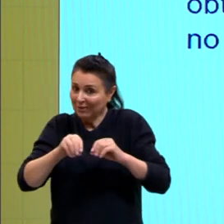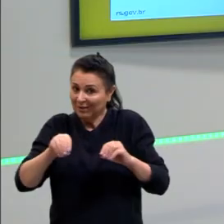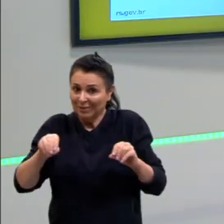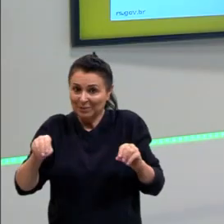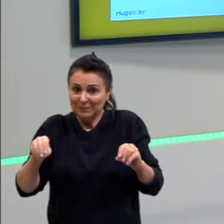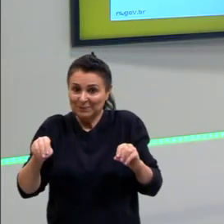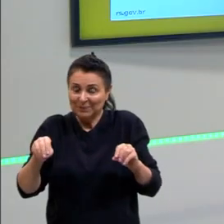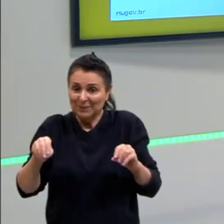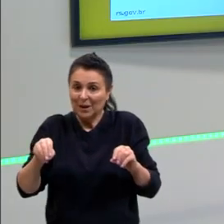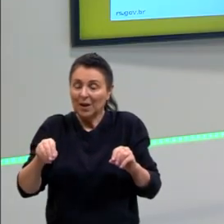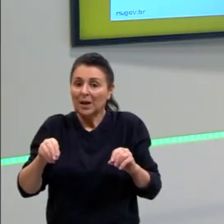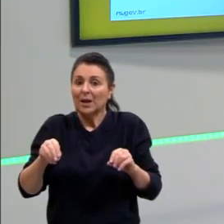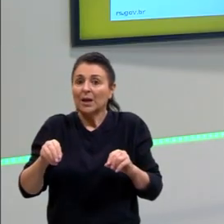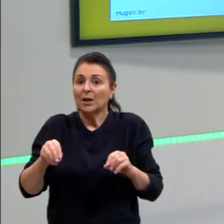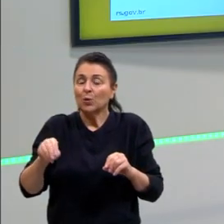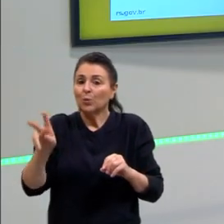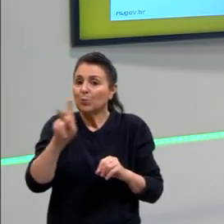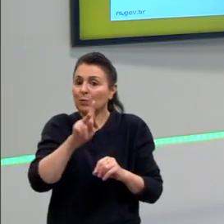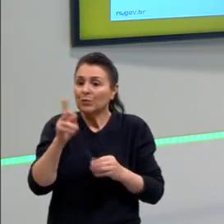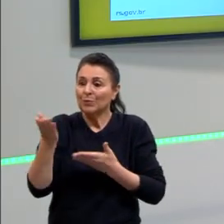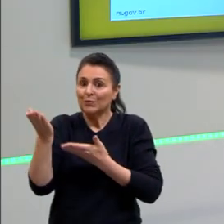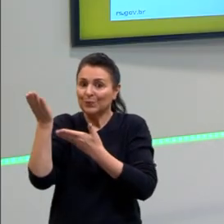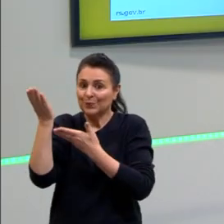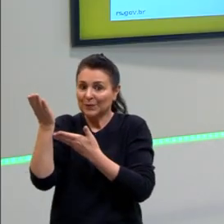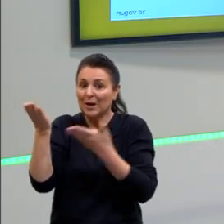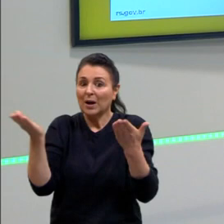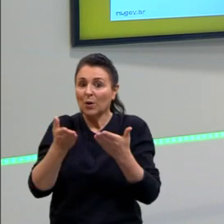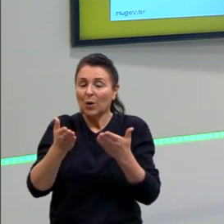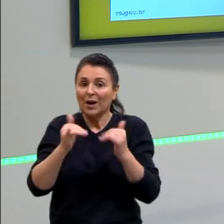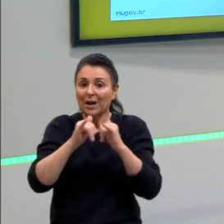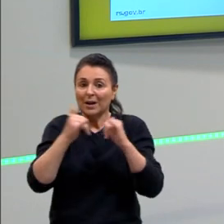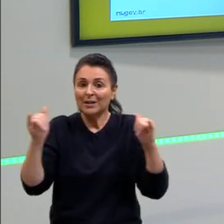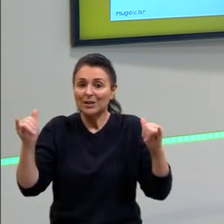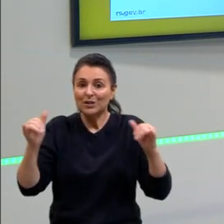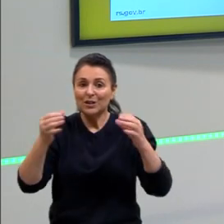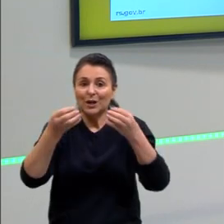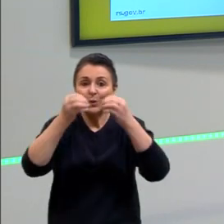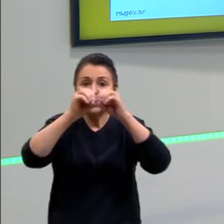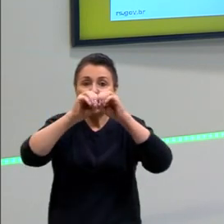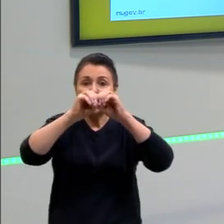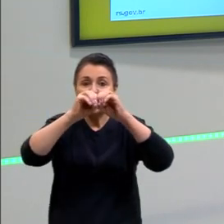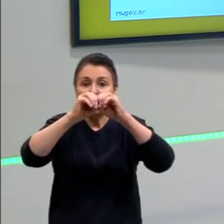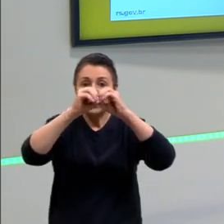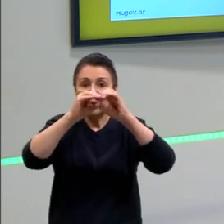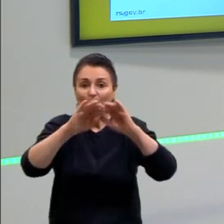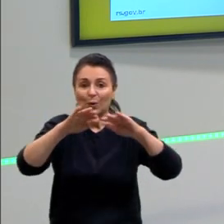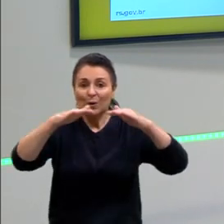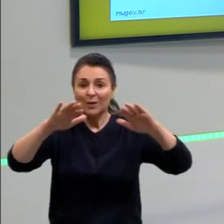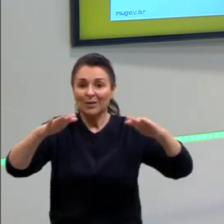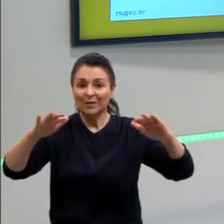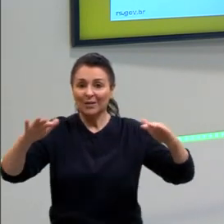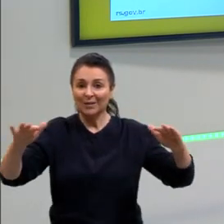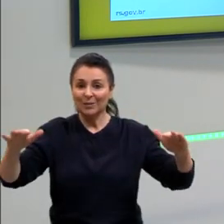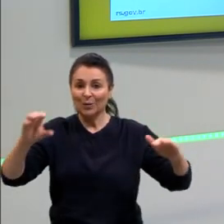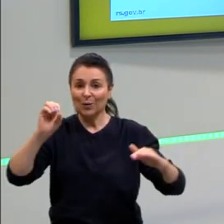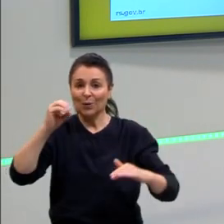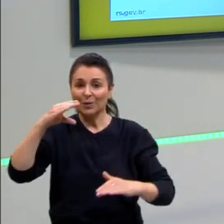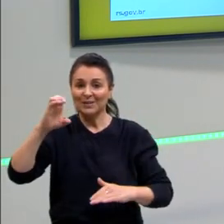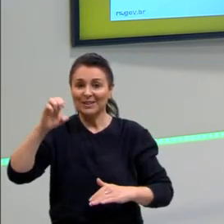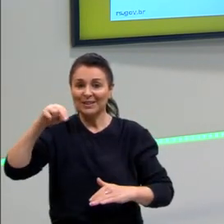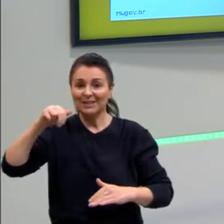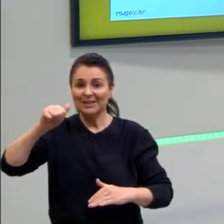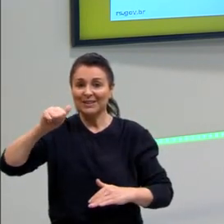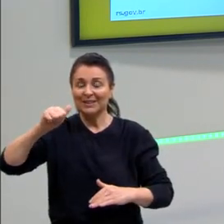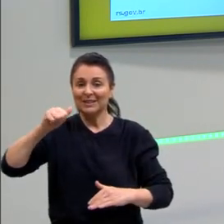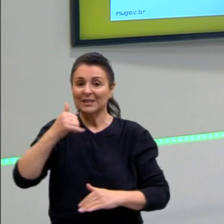eu trago uma geral aqui, que é dos oceanos, cara. É muito interessante, algumas vezes aparece aí na nossa, na nossa